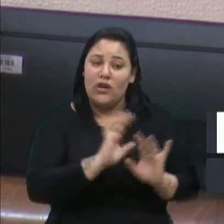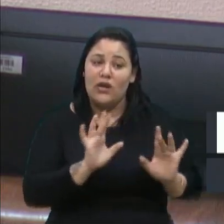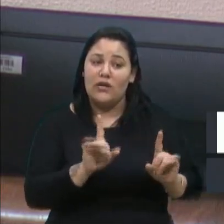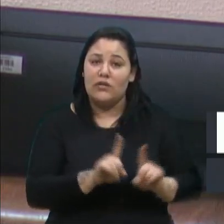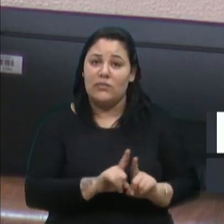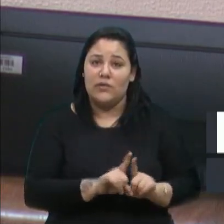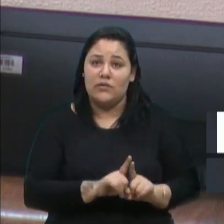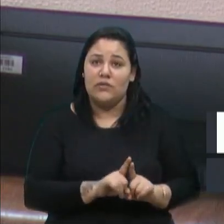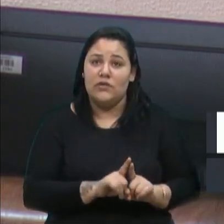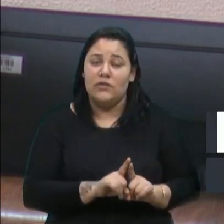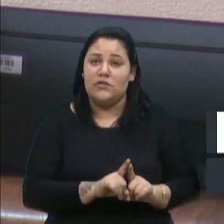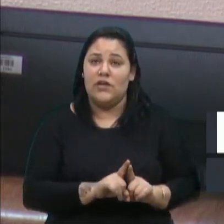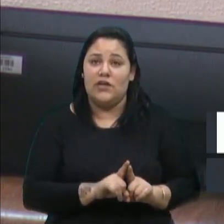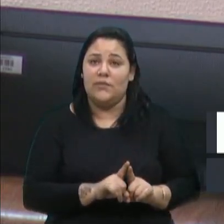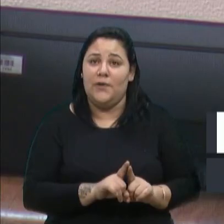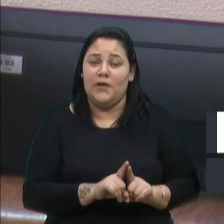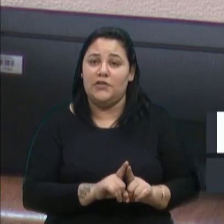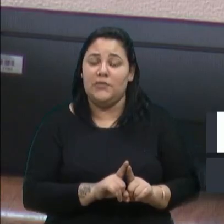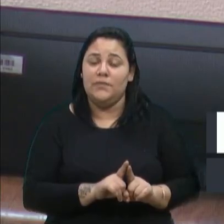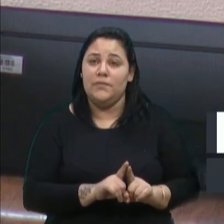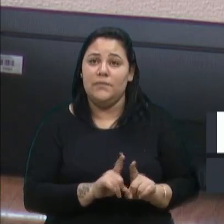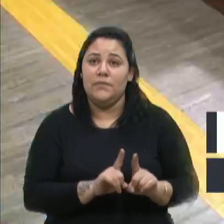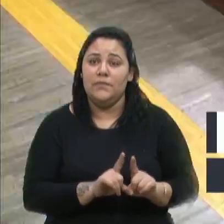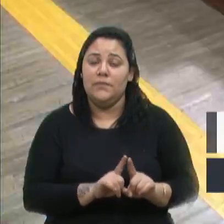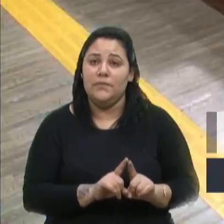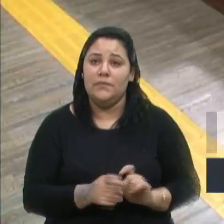Sou 100% favorável a esse projeto.